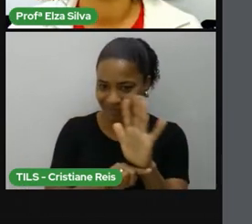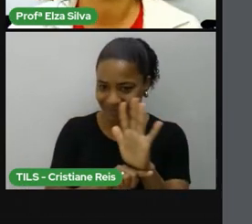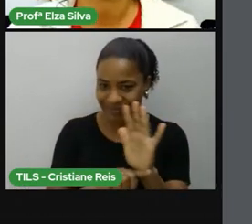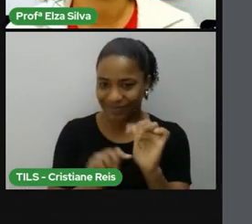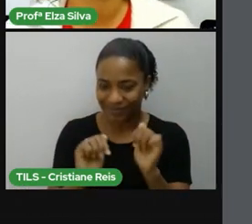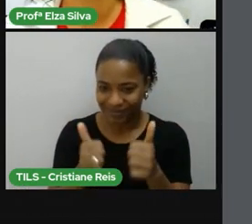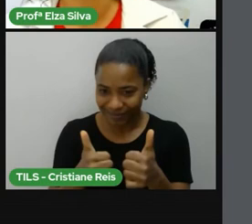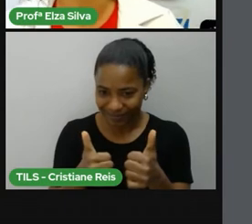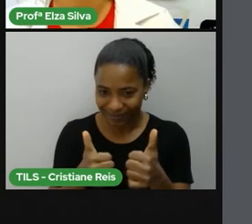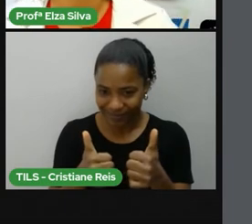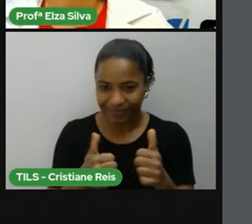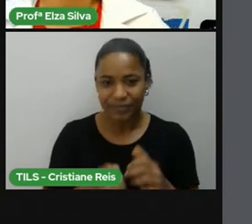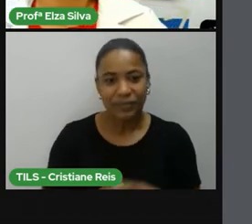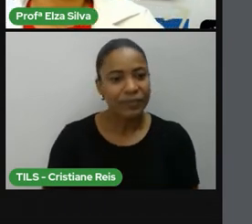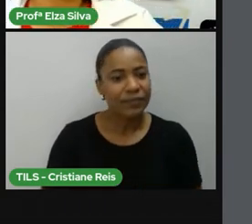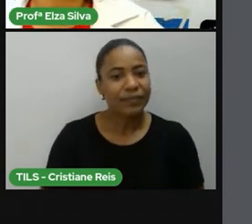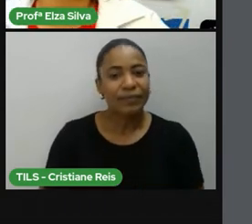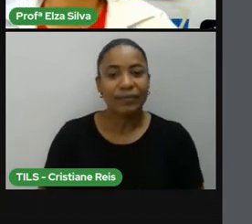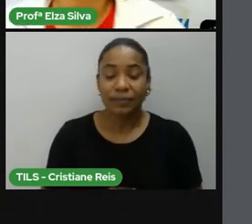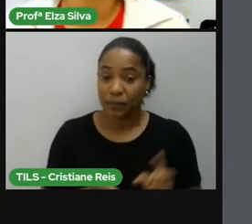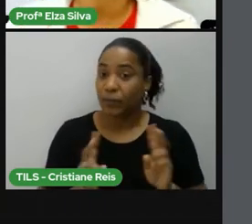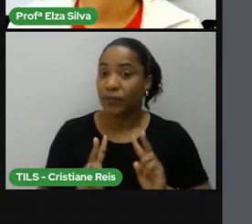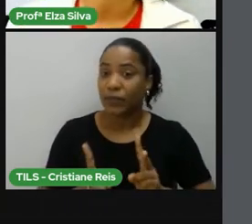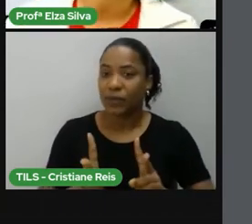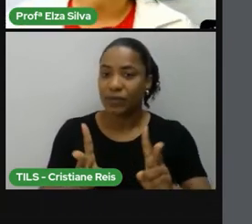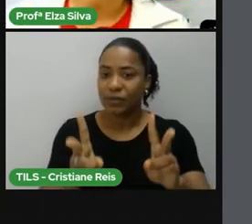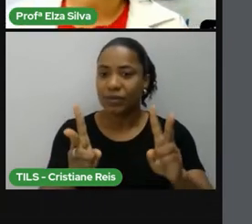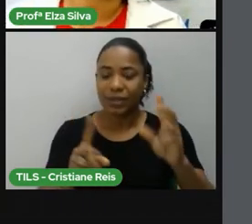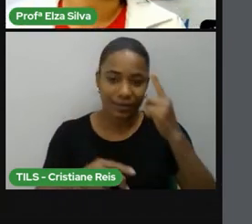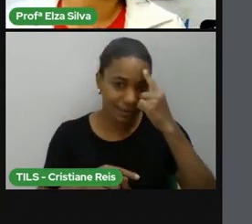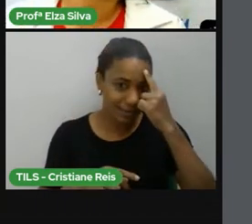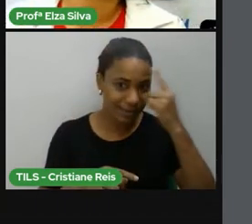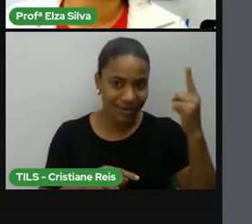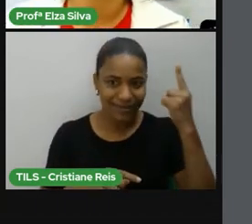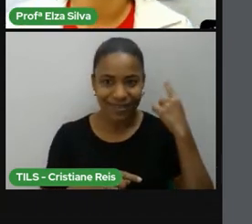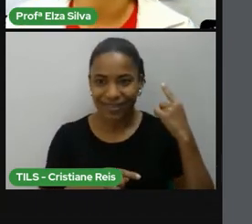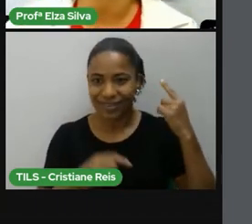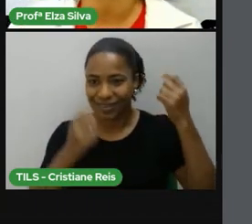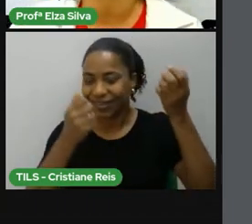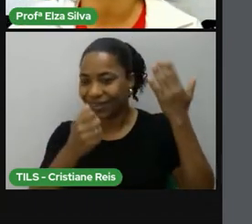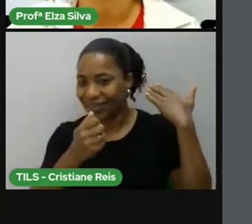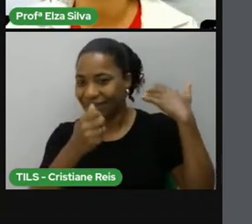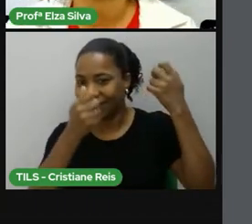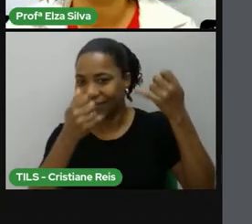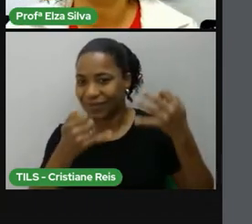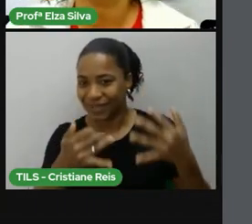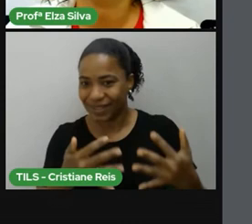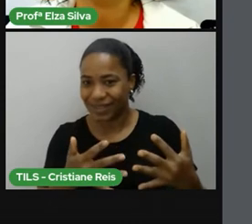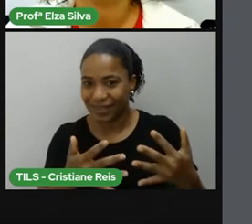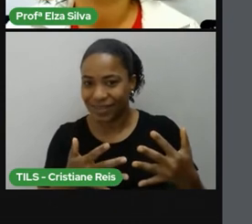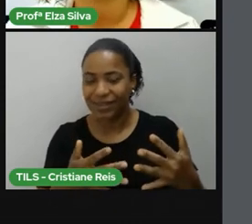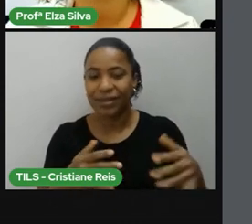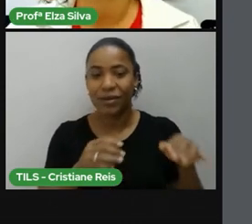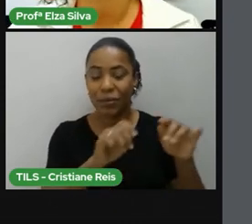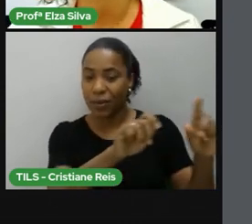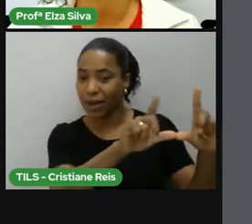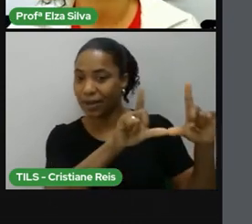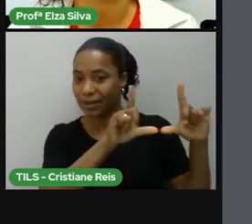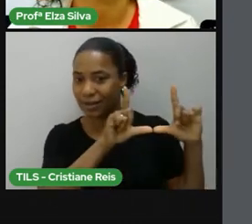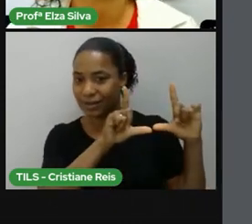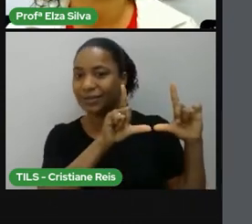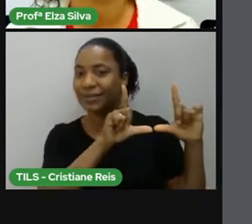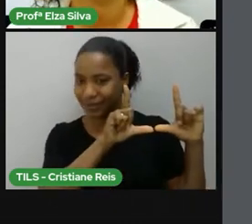Vamos seguir. Como eu disse antes, o cartaz, que em inglês a gente chama de pôster, inclusive